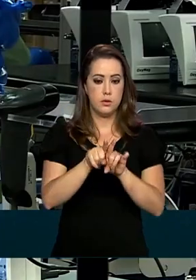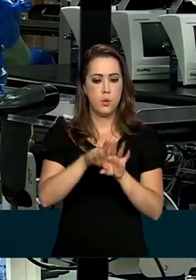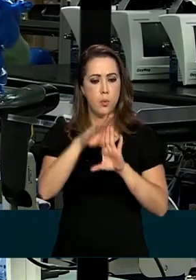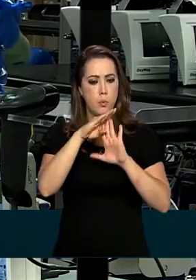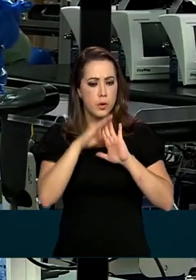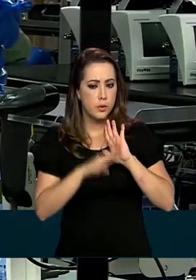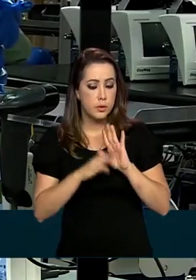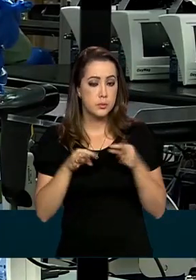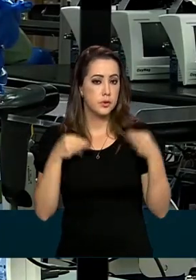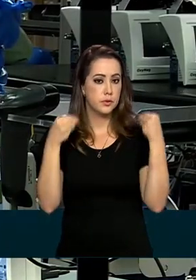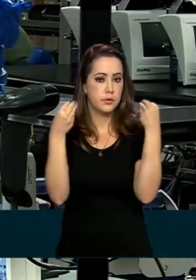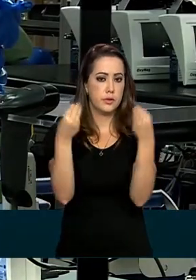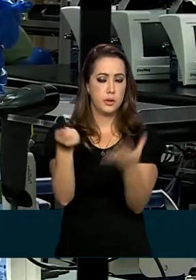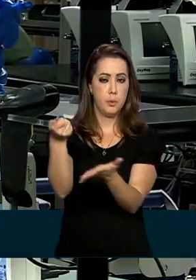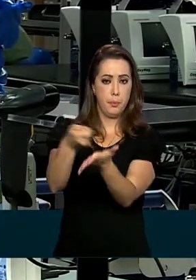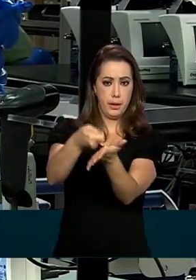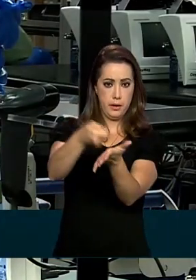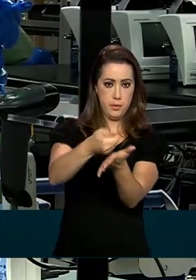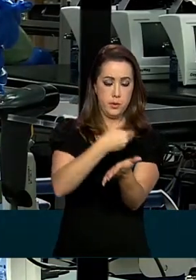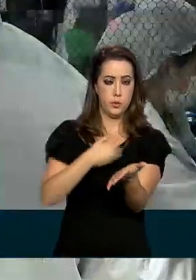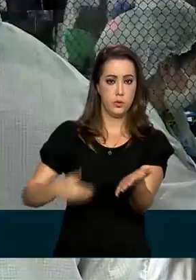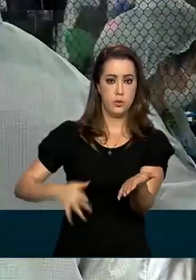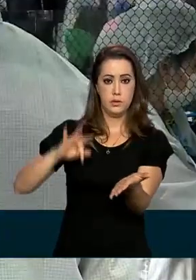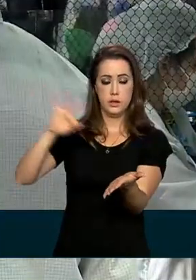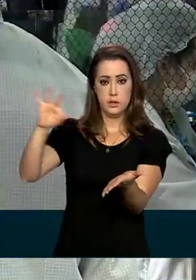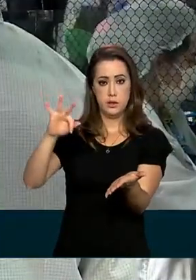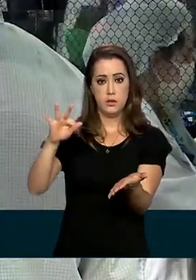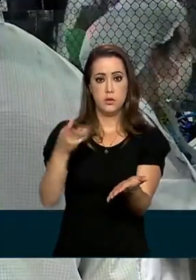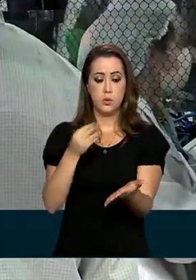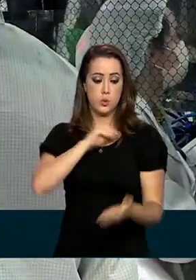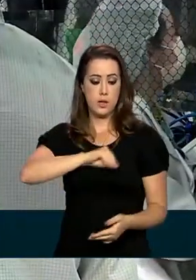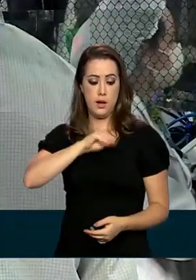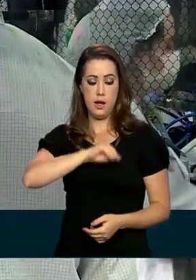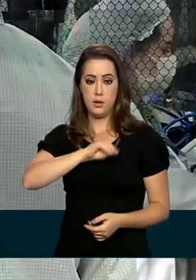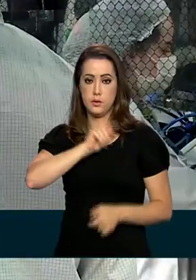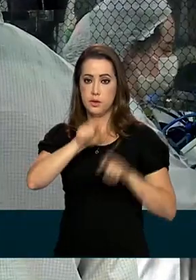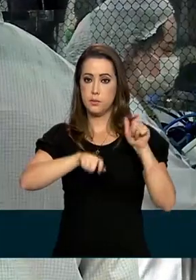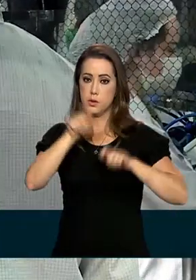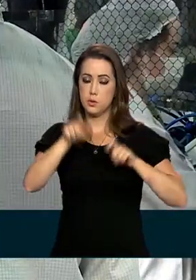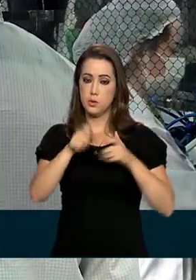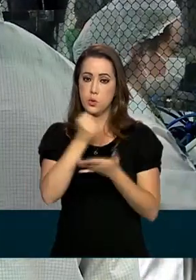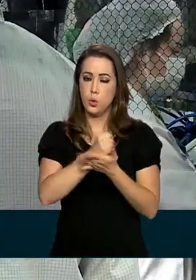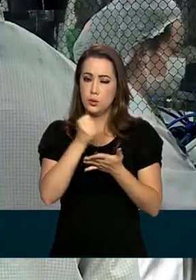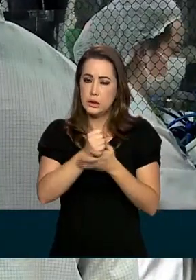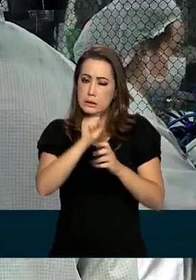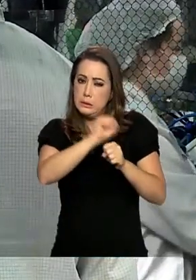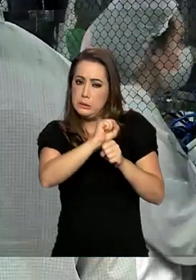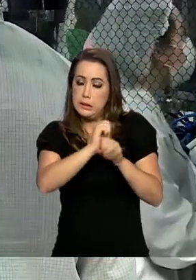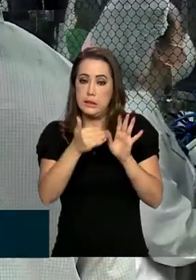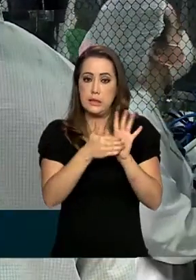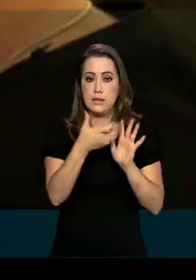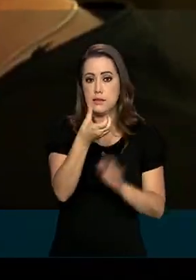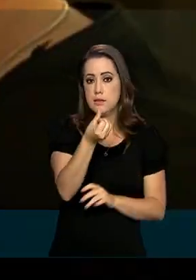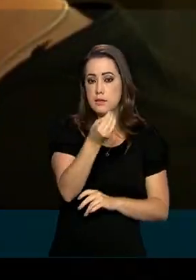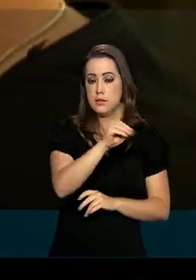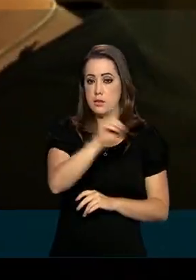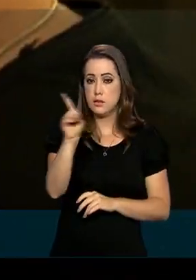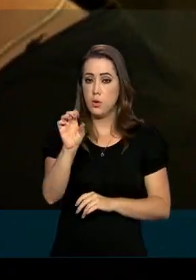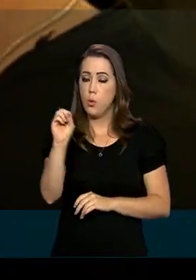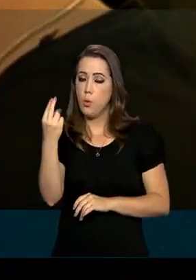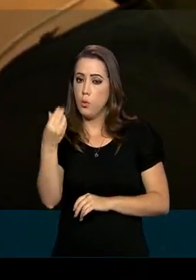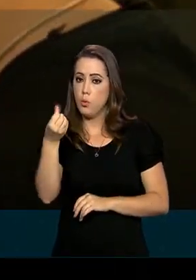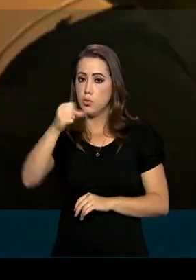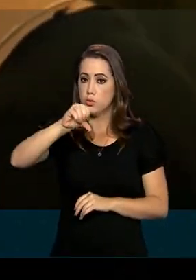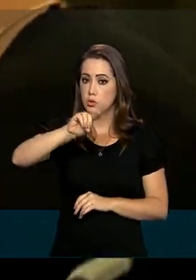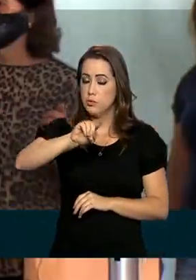programa garante o pagamento pelo governo federal de uma parte do salário do trabalhador com contrato suspenso por até 60 dias ou por até